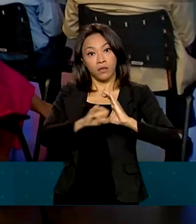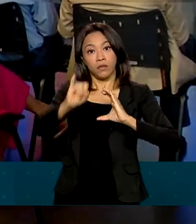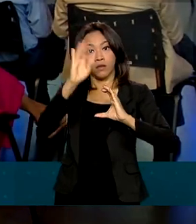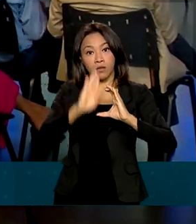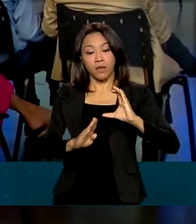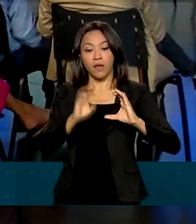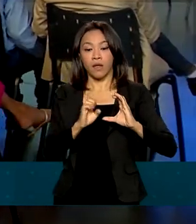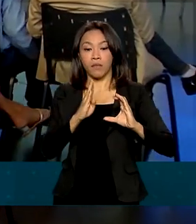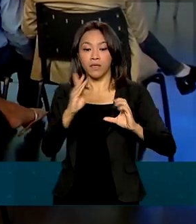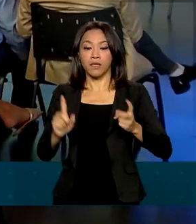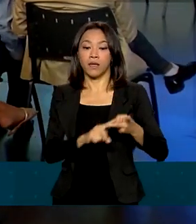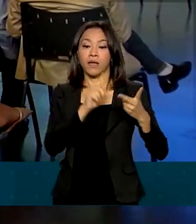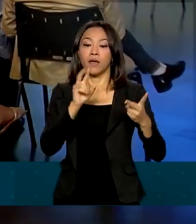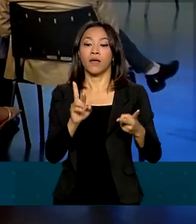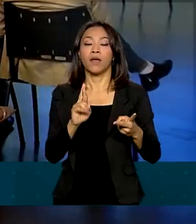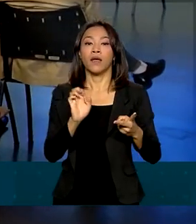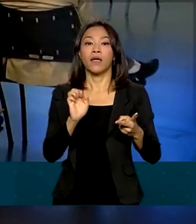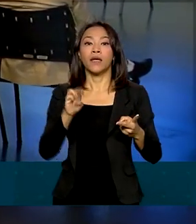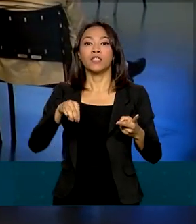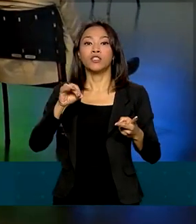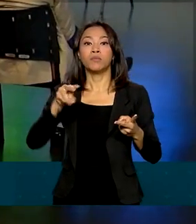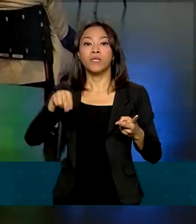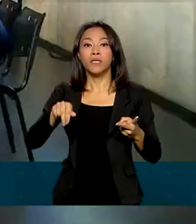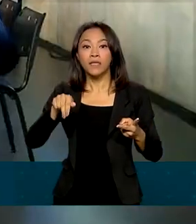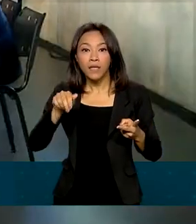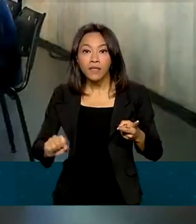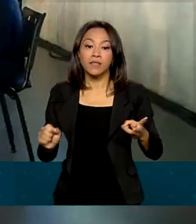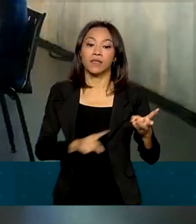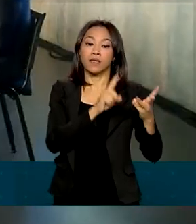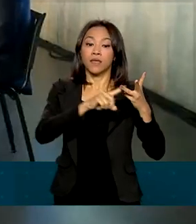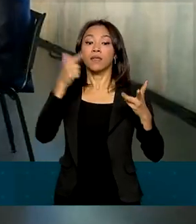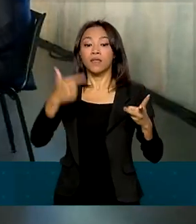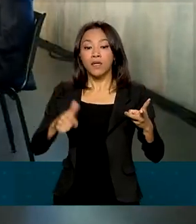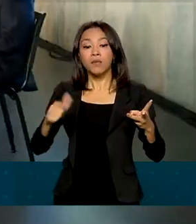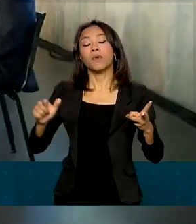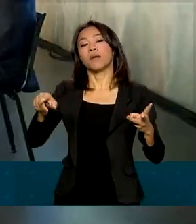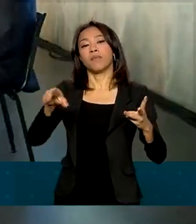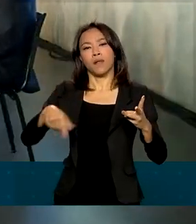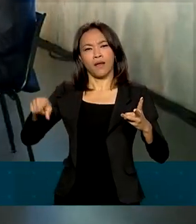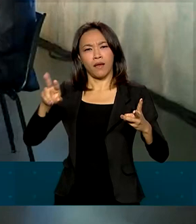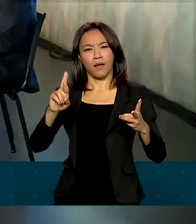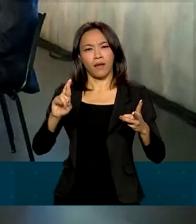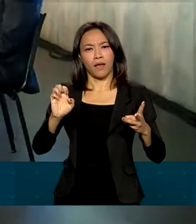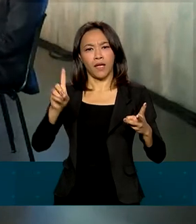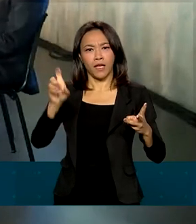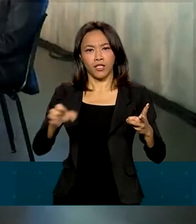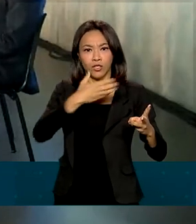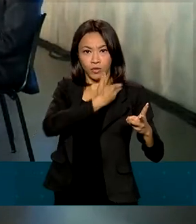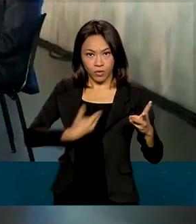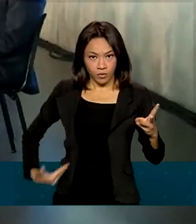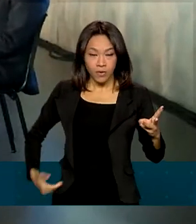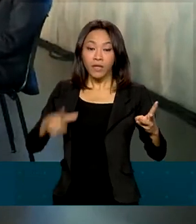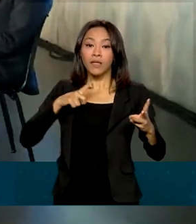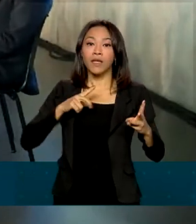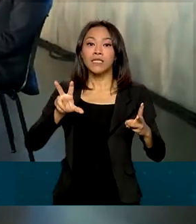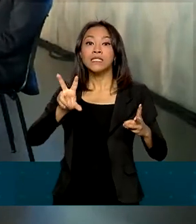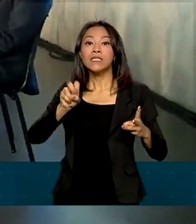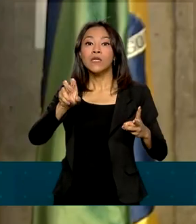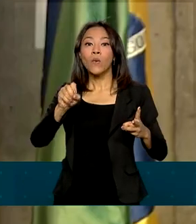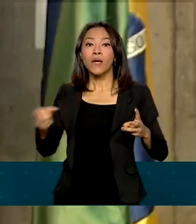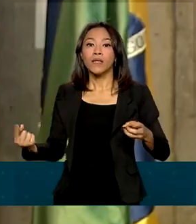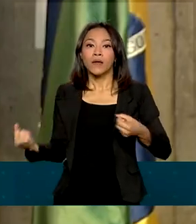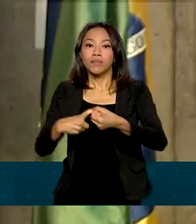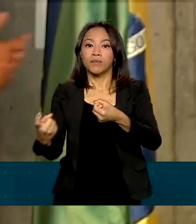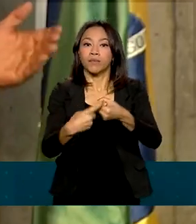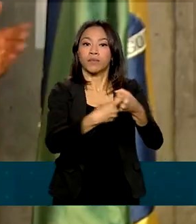Rede Minas e pela Rede Nacional de Comunicação Pública, que conta com 50 afiliadas em todo o Brasil.